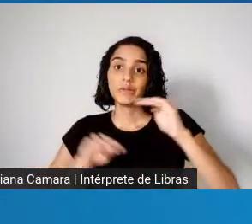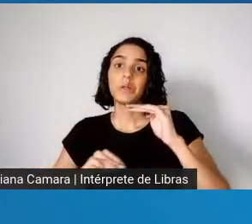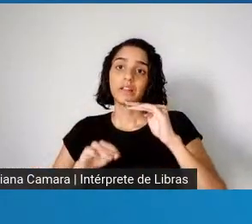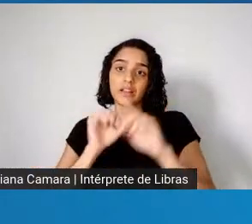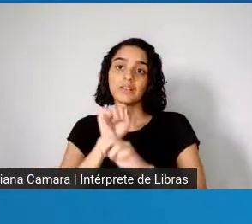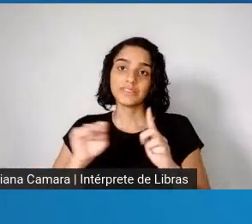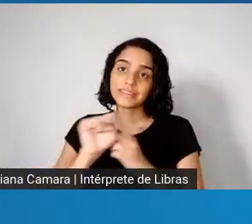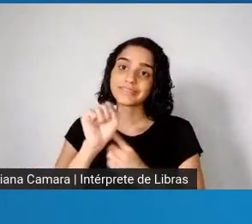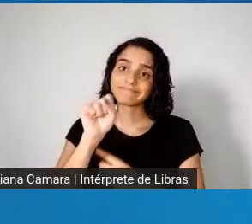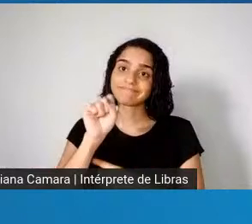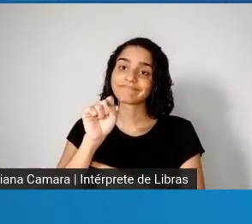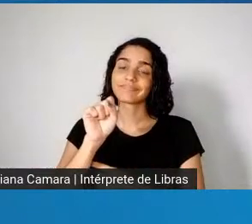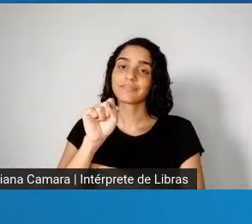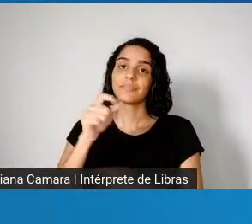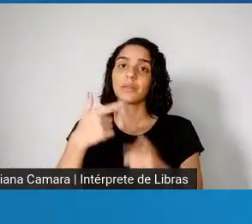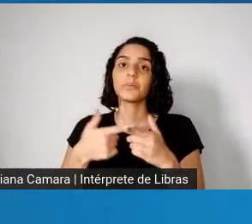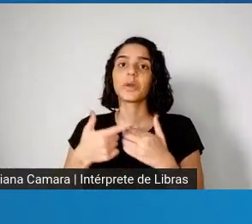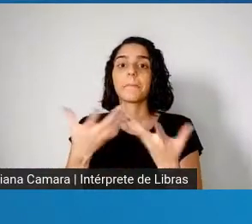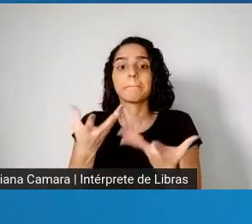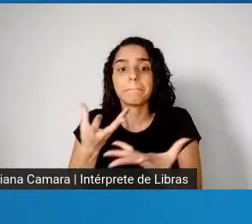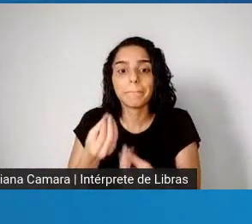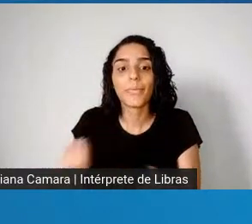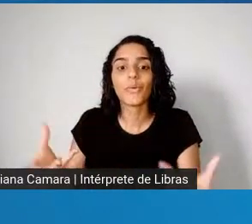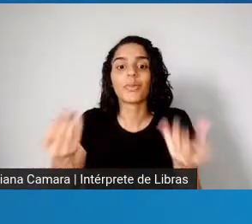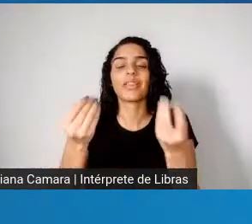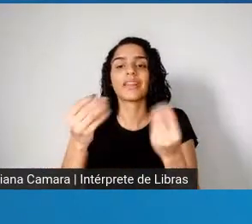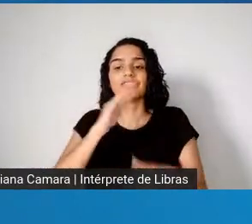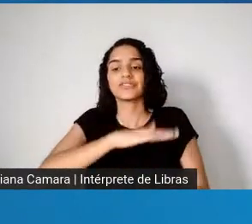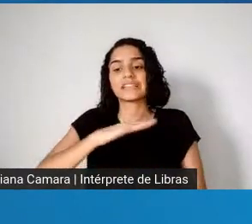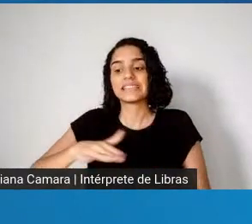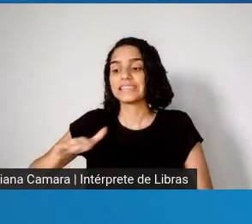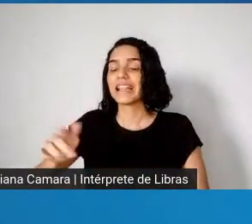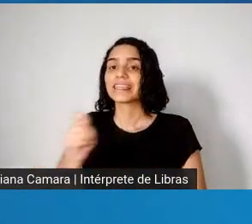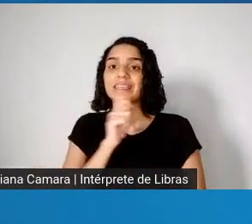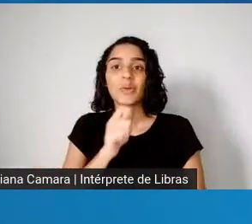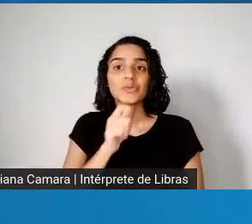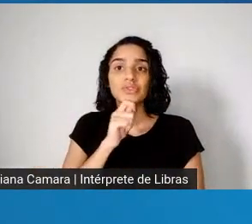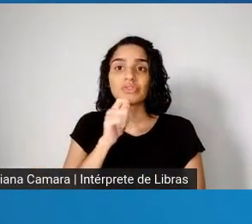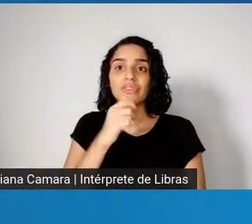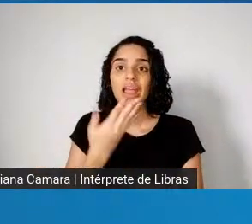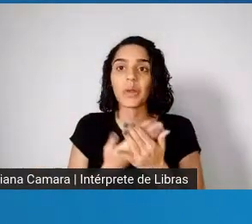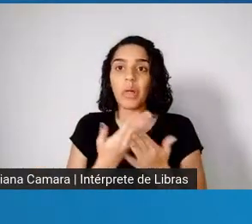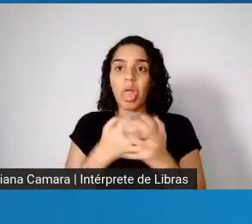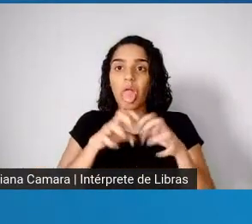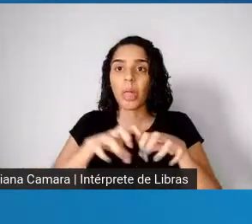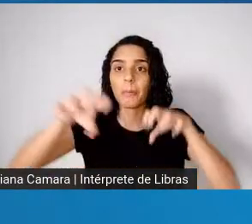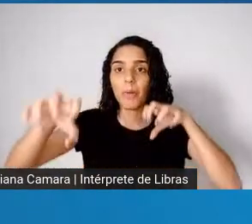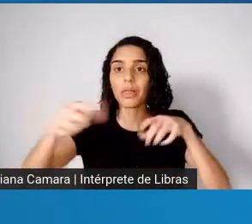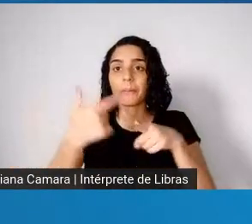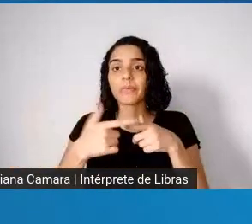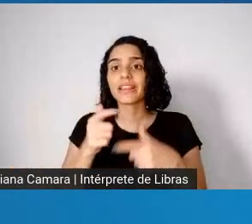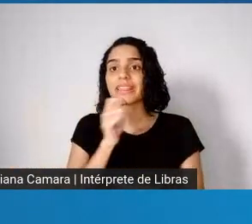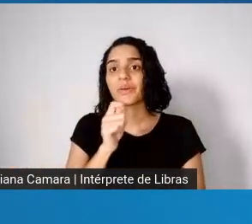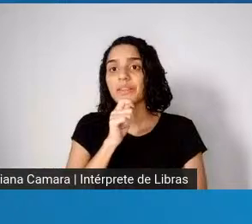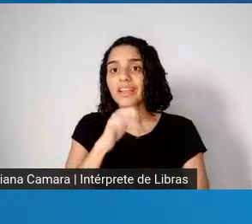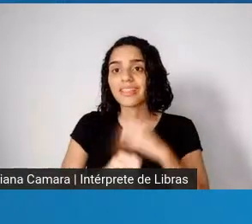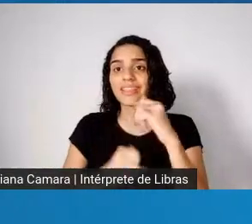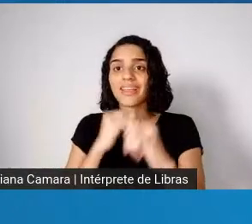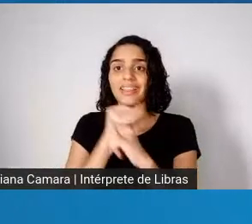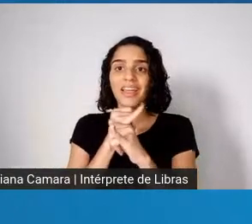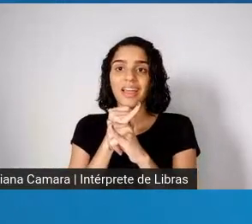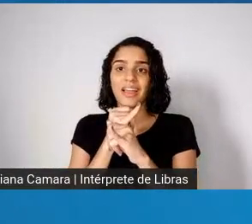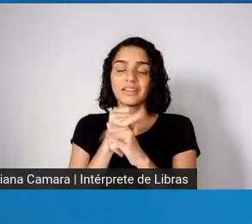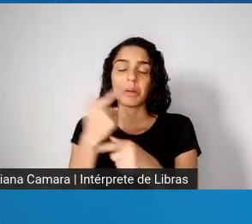porque muitas crianças não tiveram uma aula remota porque não têm acesso à internet, porque na sua